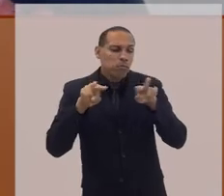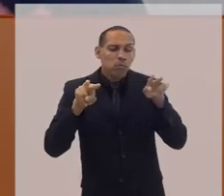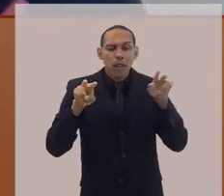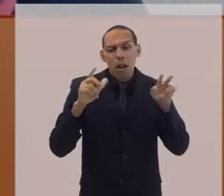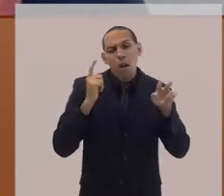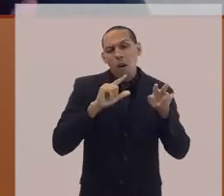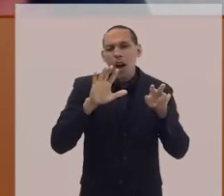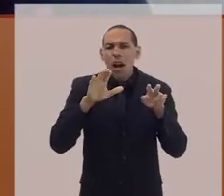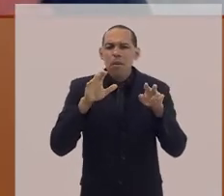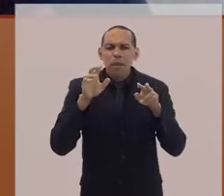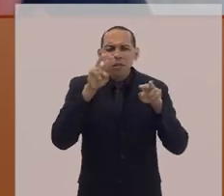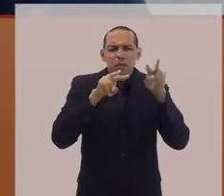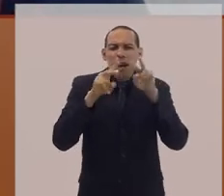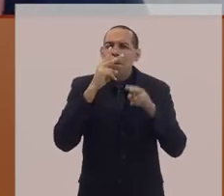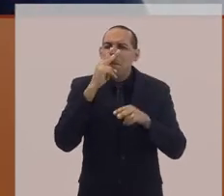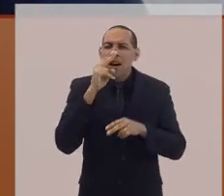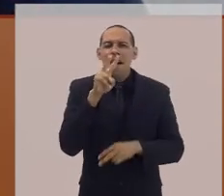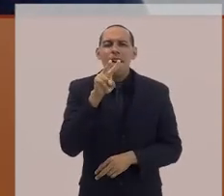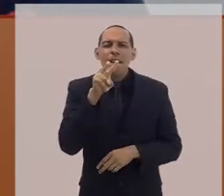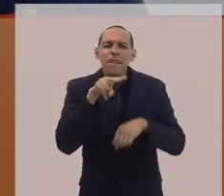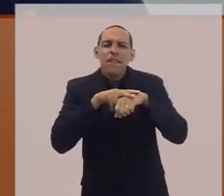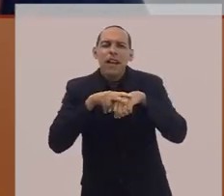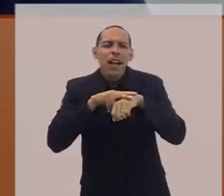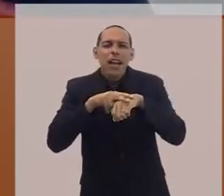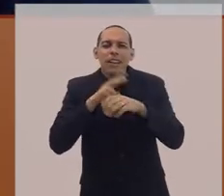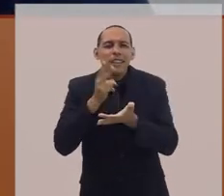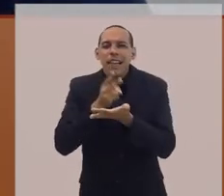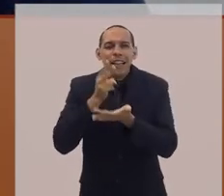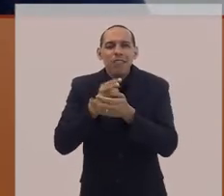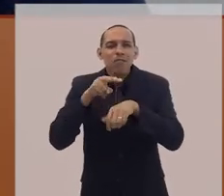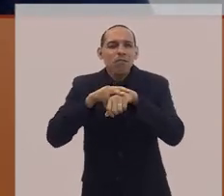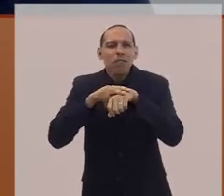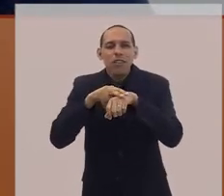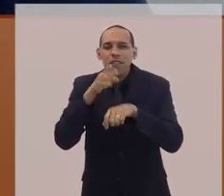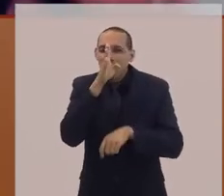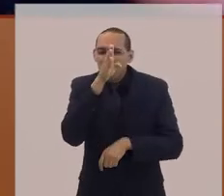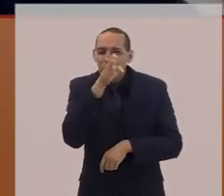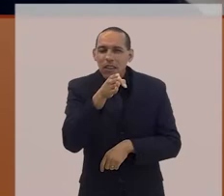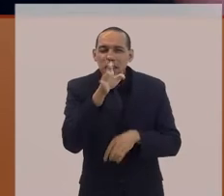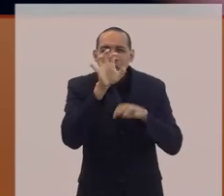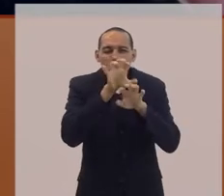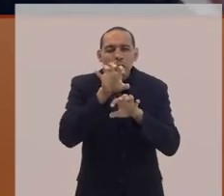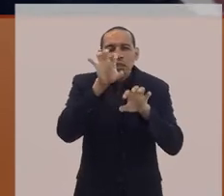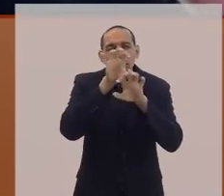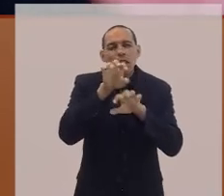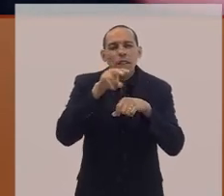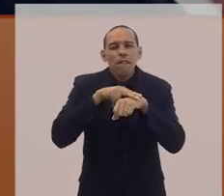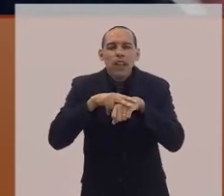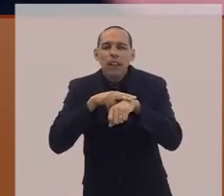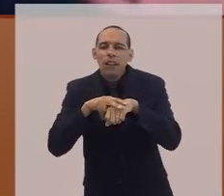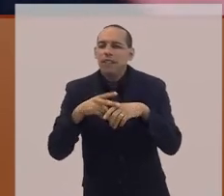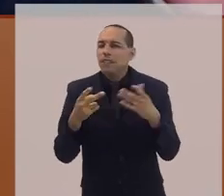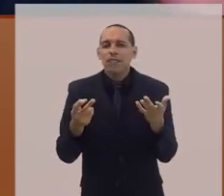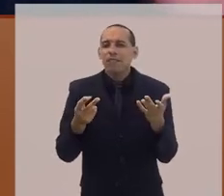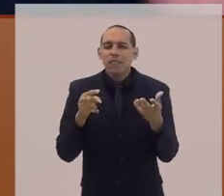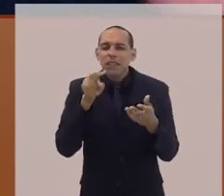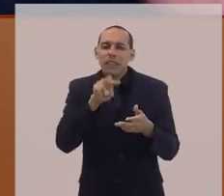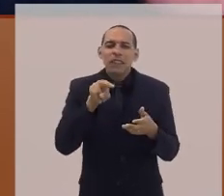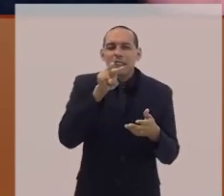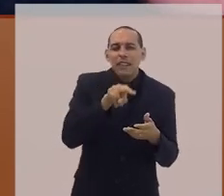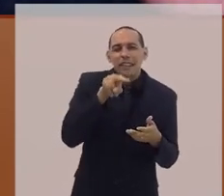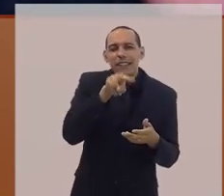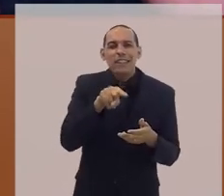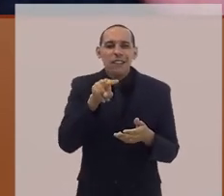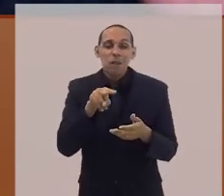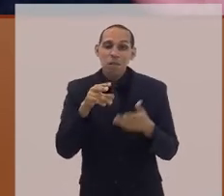inteiro a cor verde distorcida no centro da minha visão. Então, a minha visão periférica é muito boa e a minha